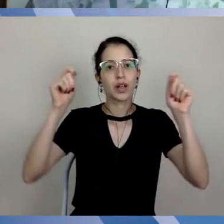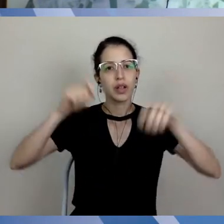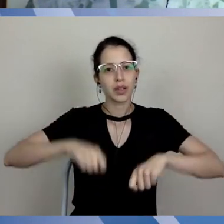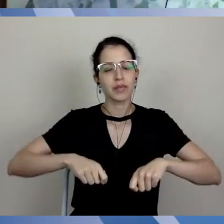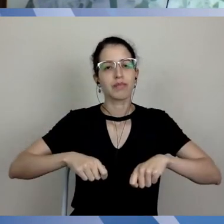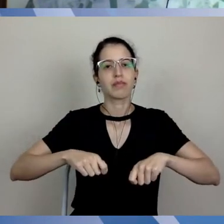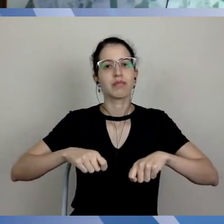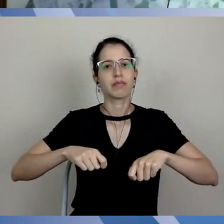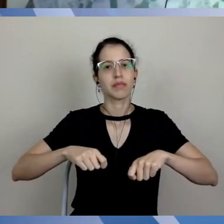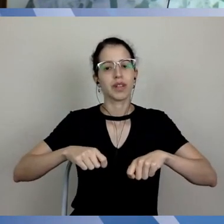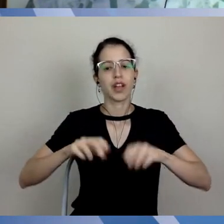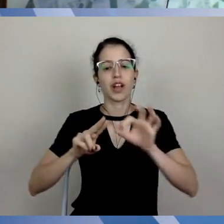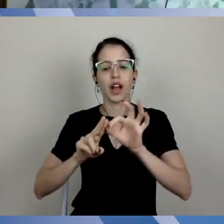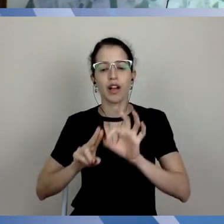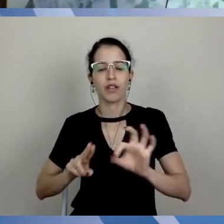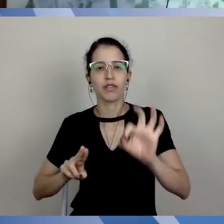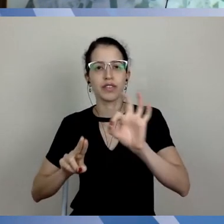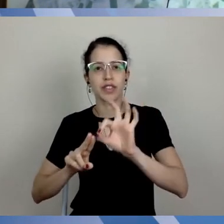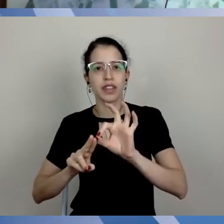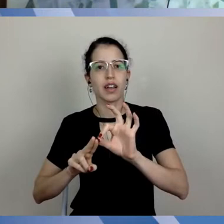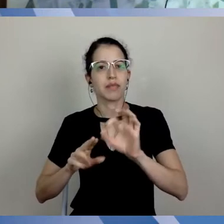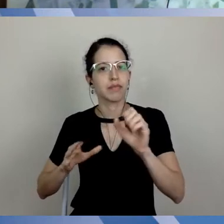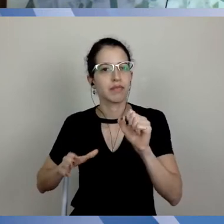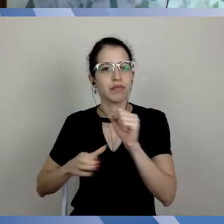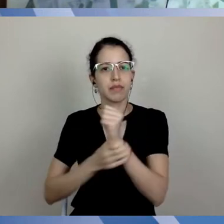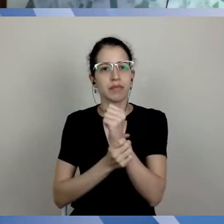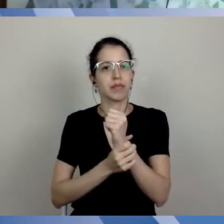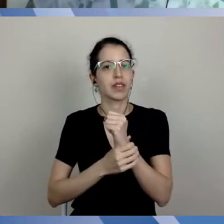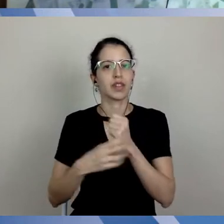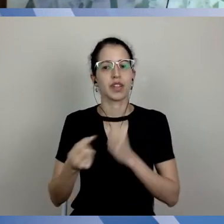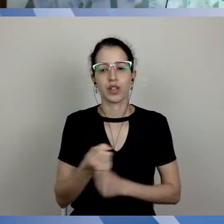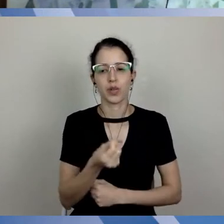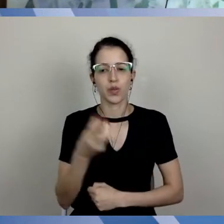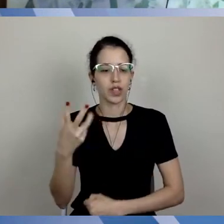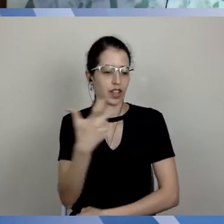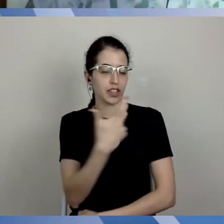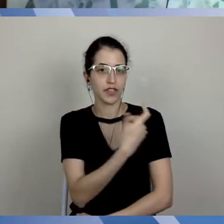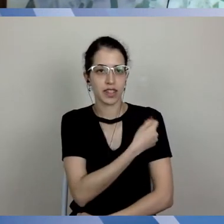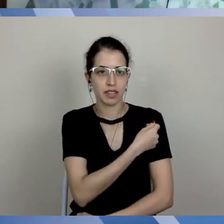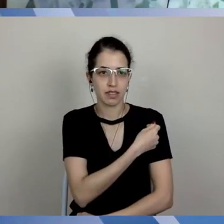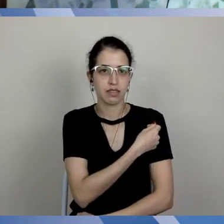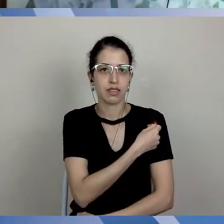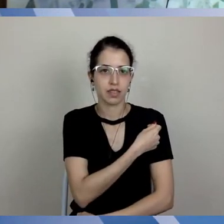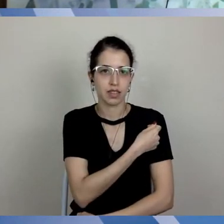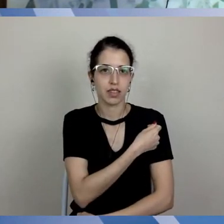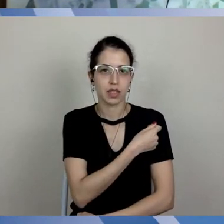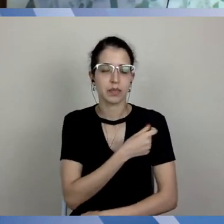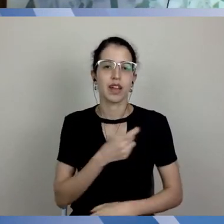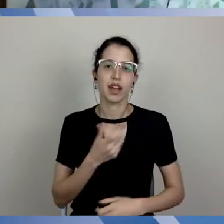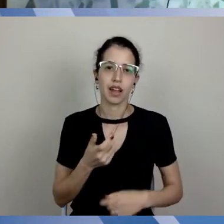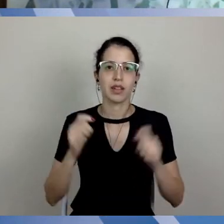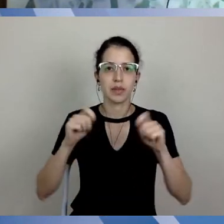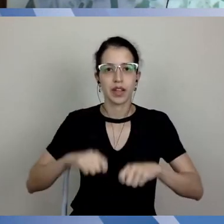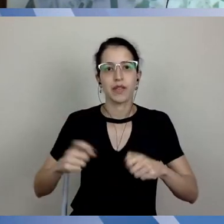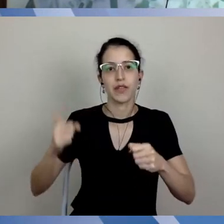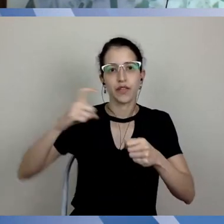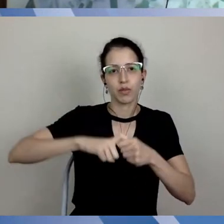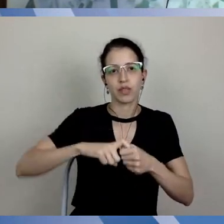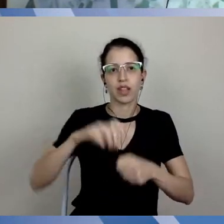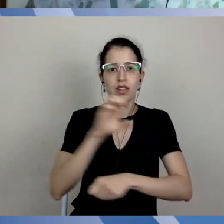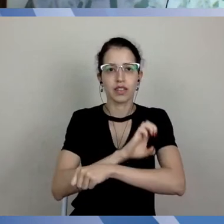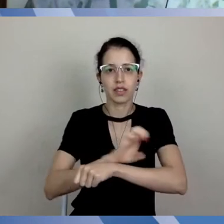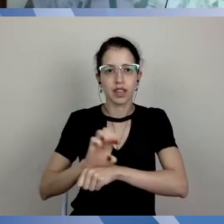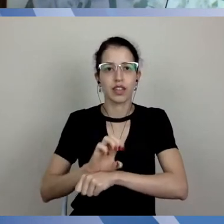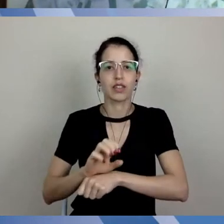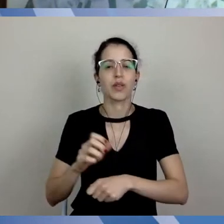da UFSCar, no sentido de garantir vacinas, tanto nesse momento, por exemplo, para o retorno dos estágios, considerando tanto docentes quanto